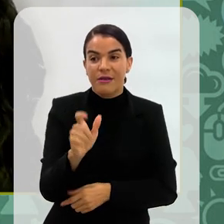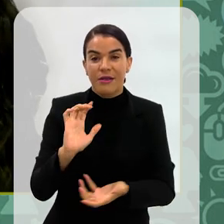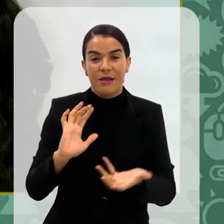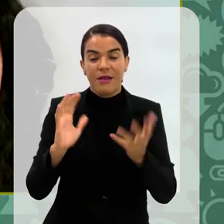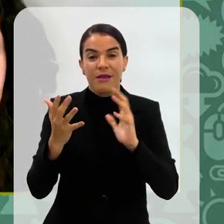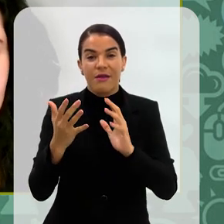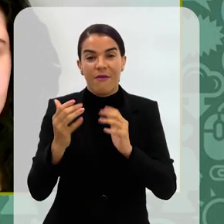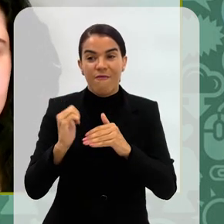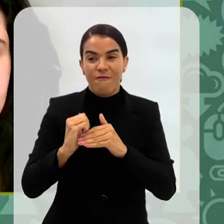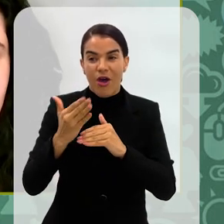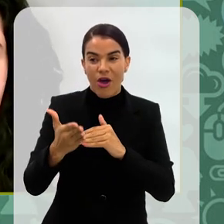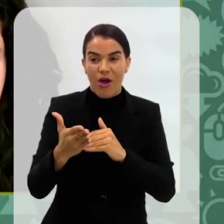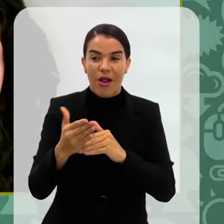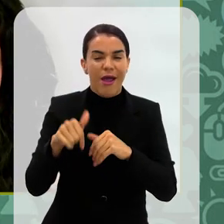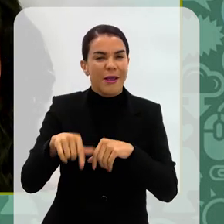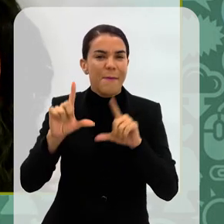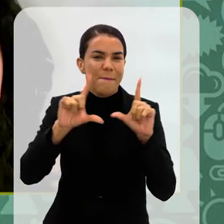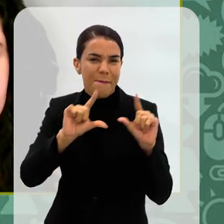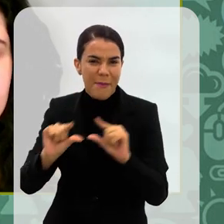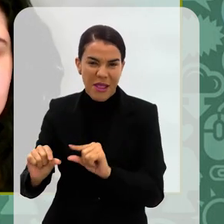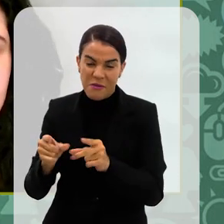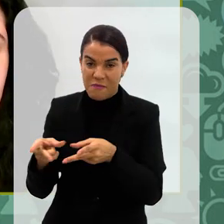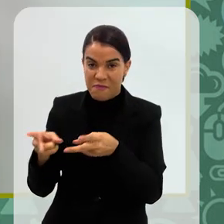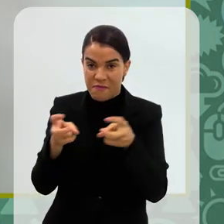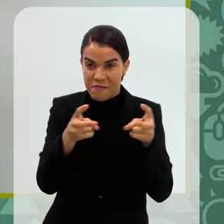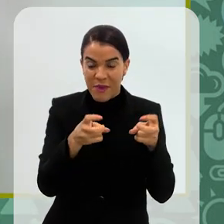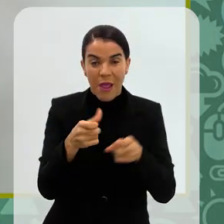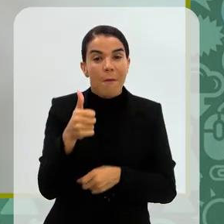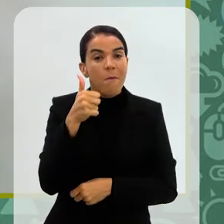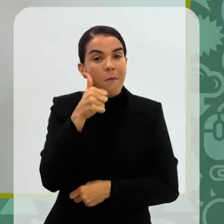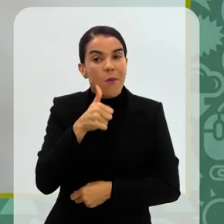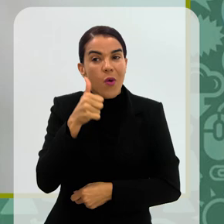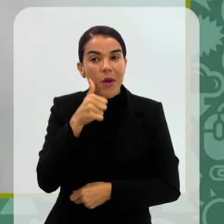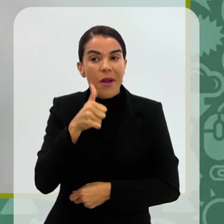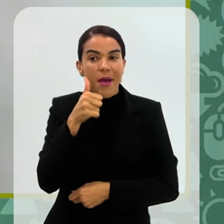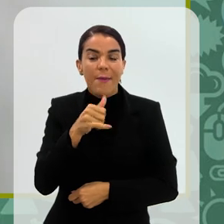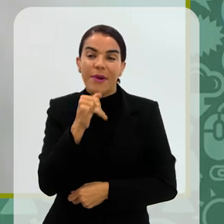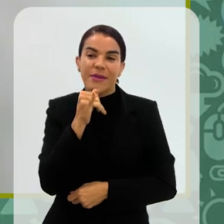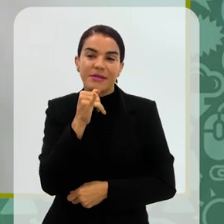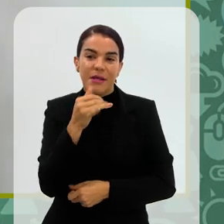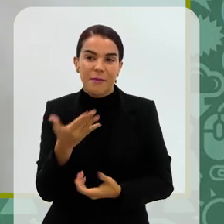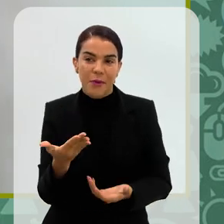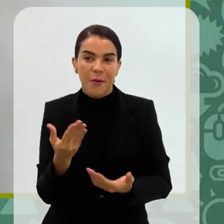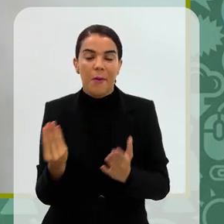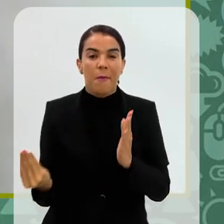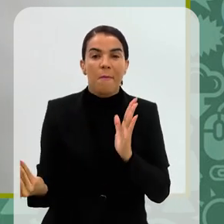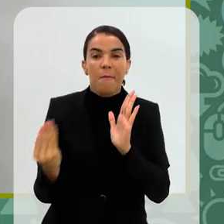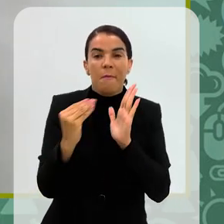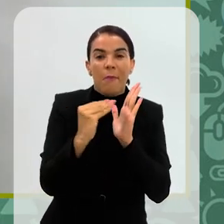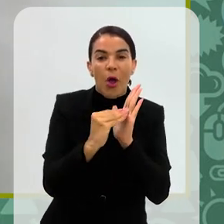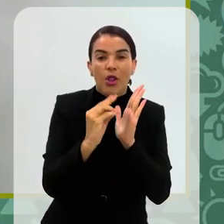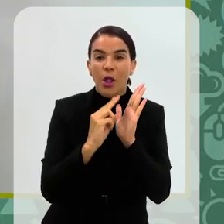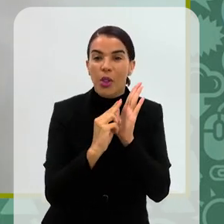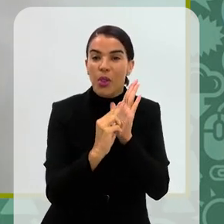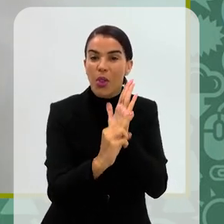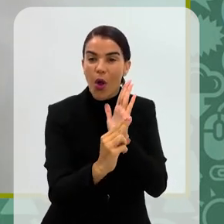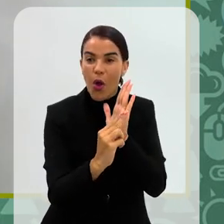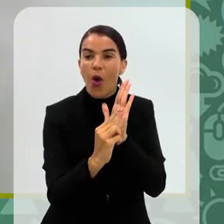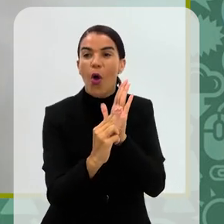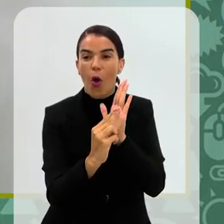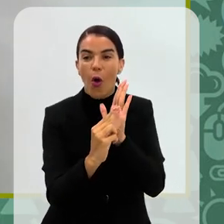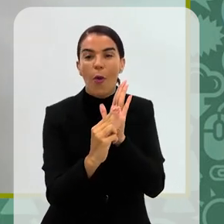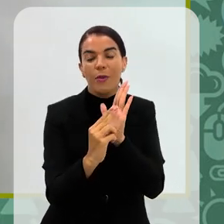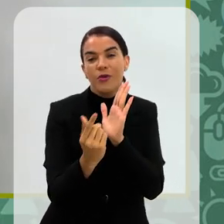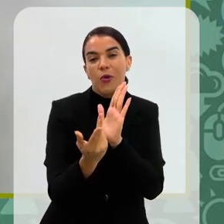acontece, principalmente lá fora, aqui um pouco menos pelo que eu percebo, é que muitas mulheres acabam colocando os nomes